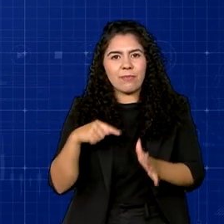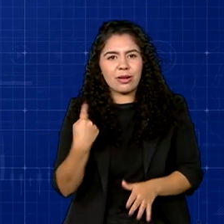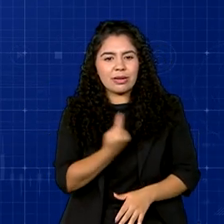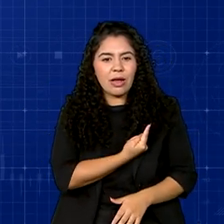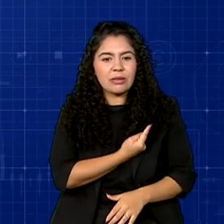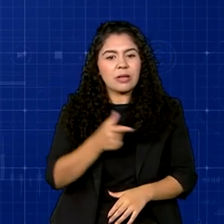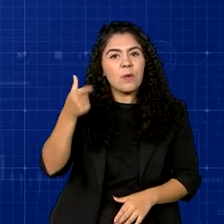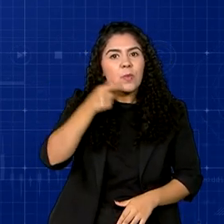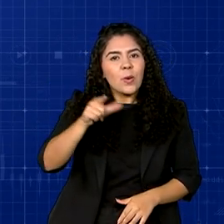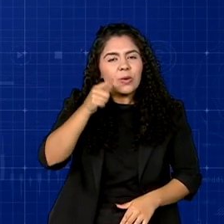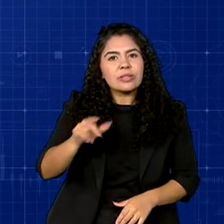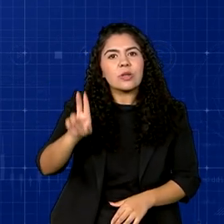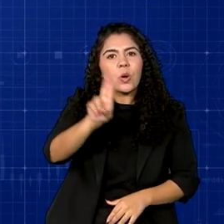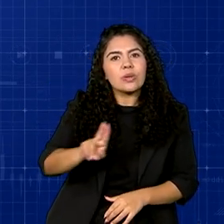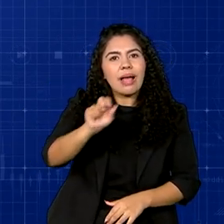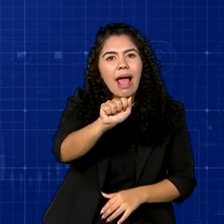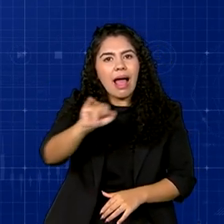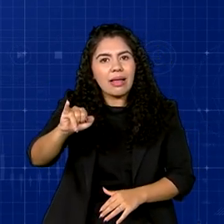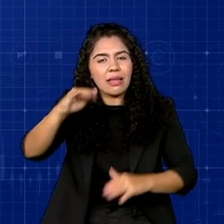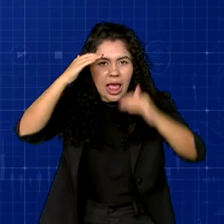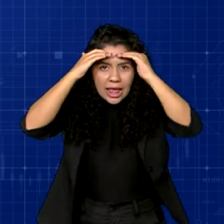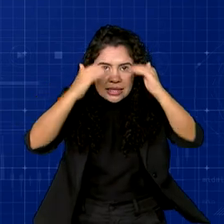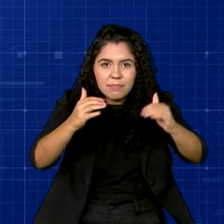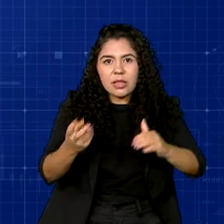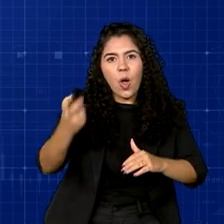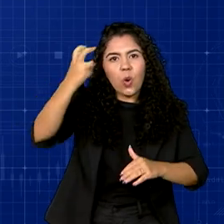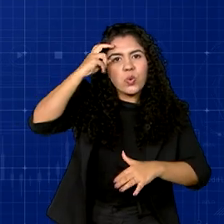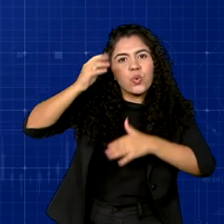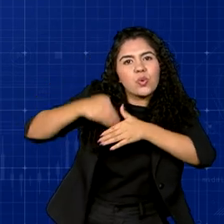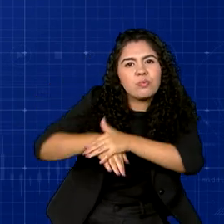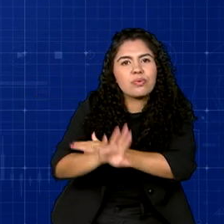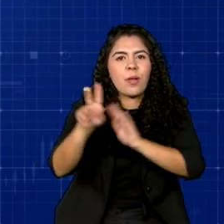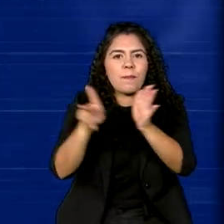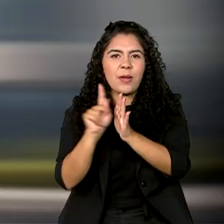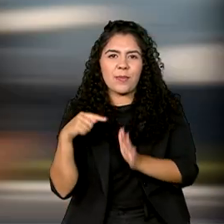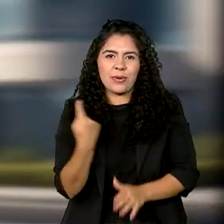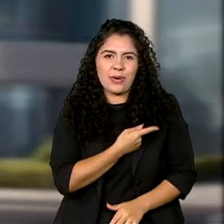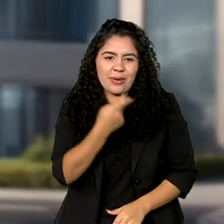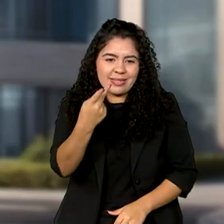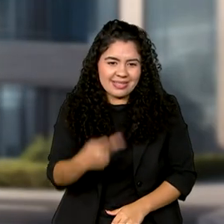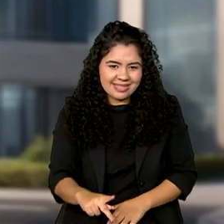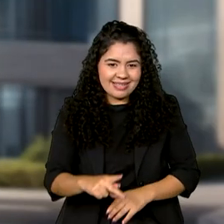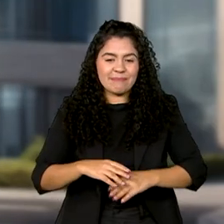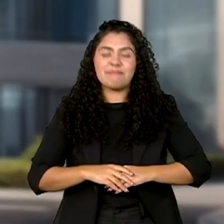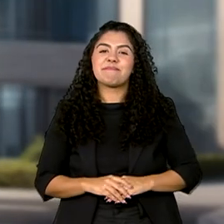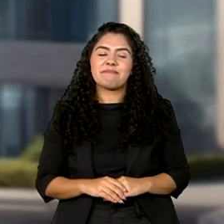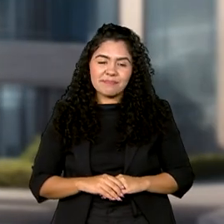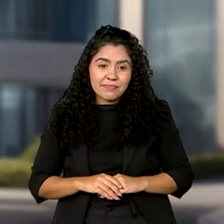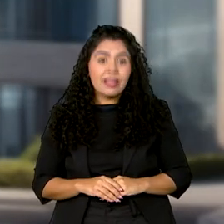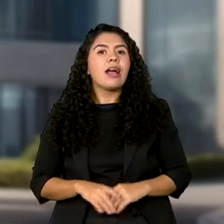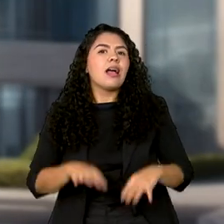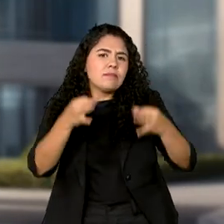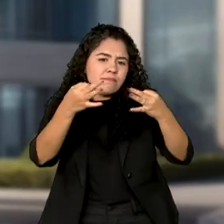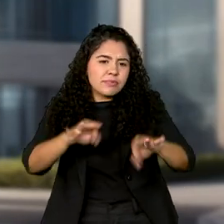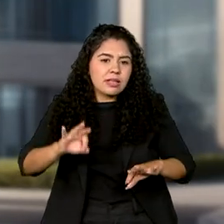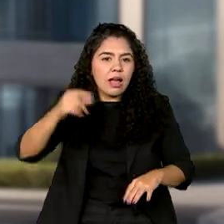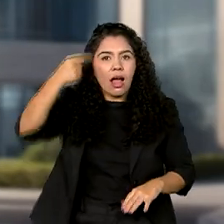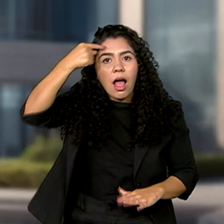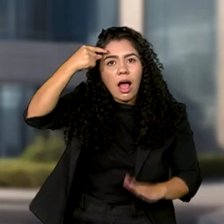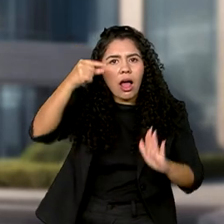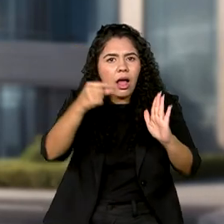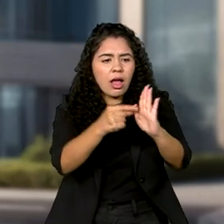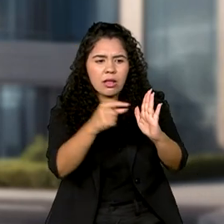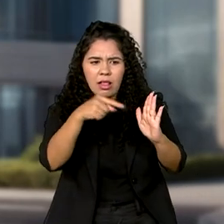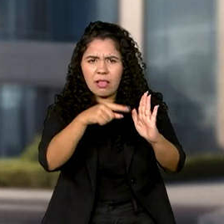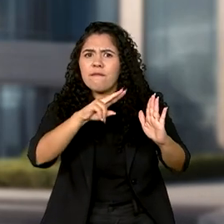inteligência artificial que respeite a nossa cultura e diversidade. É certo que a inteligência artificial vai avançar